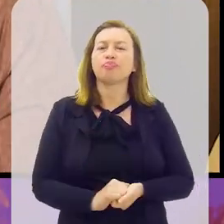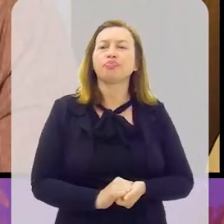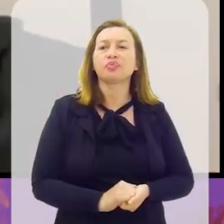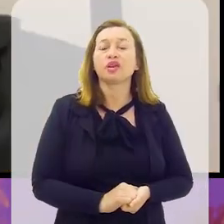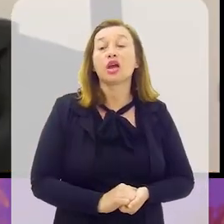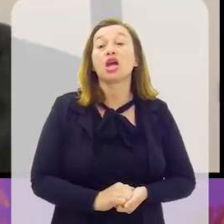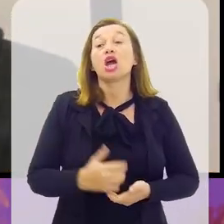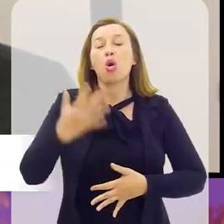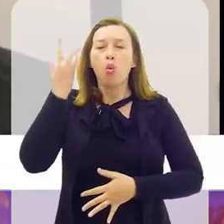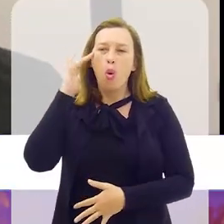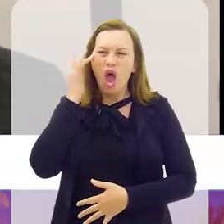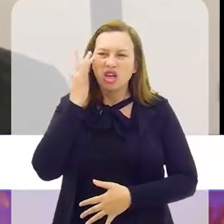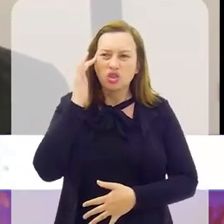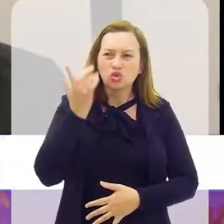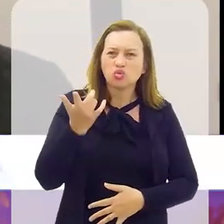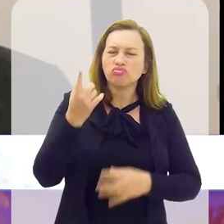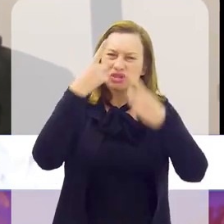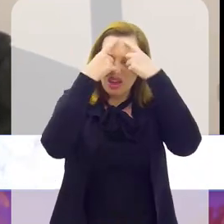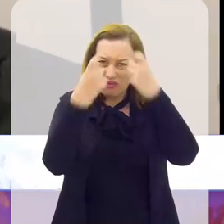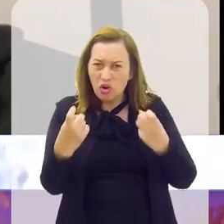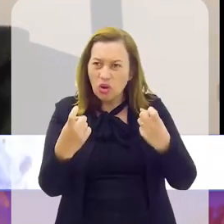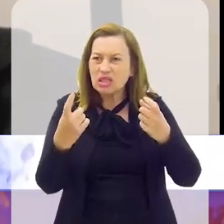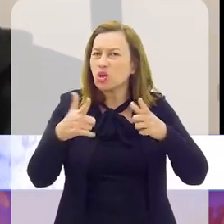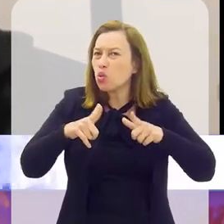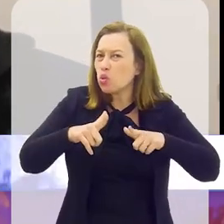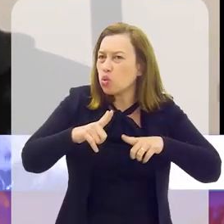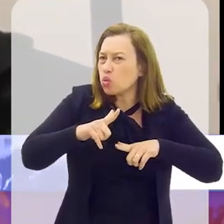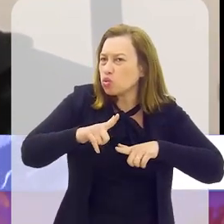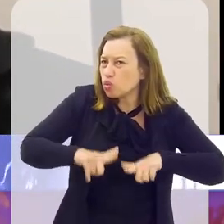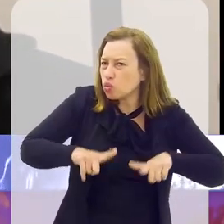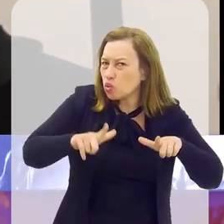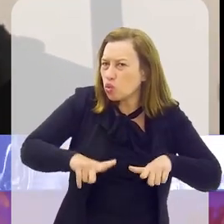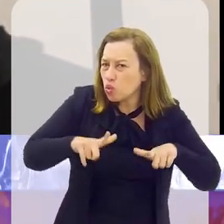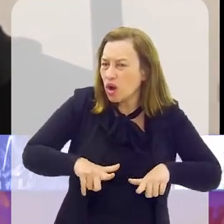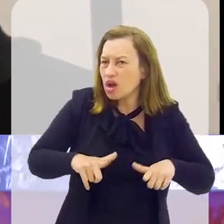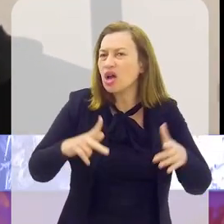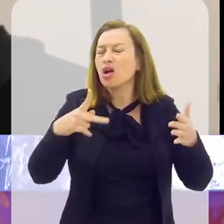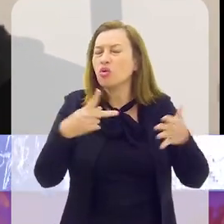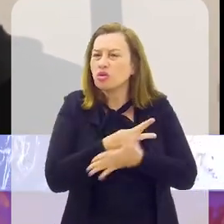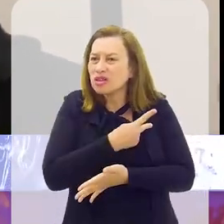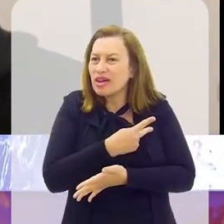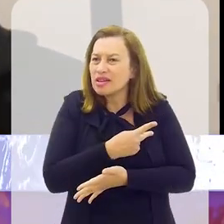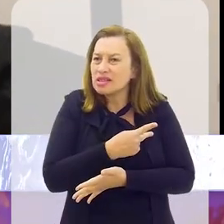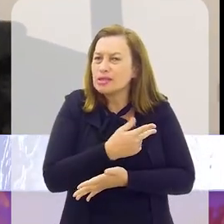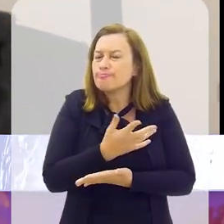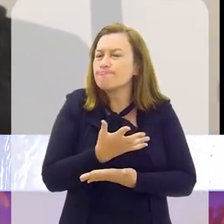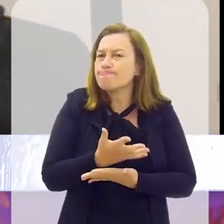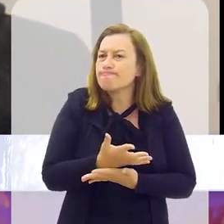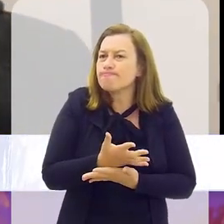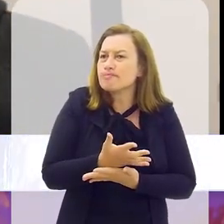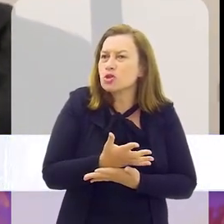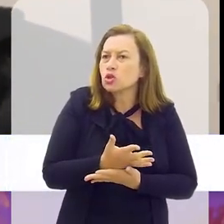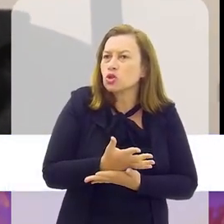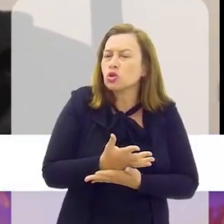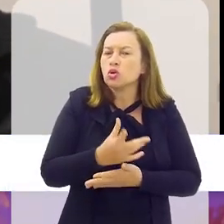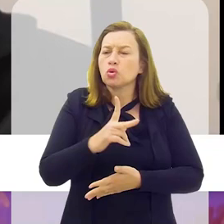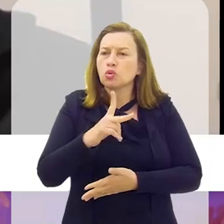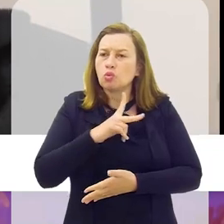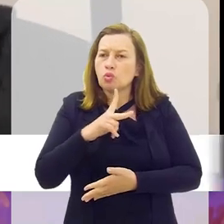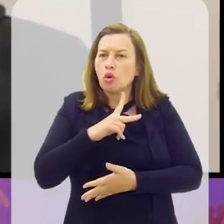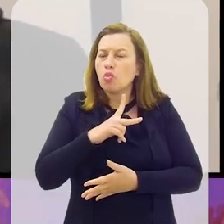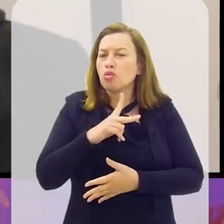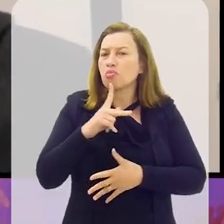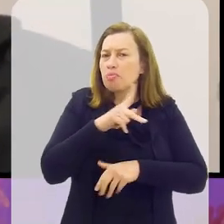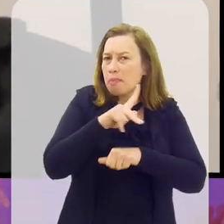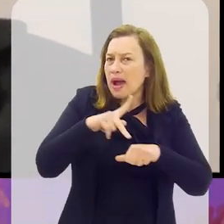Eu acho que a violência local e a violência que ocorre de alguma forma no nosso